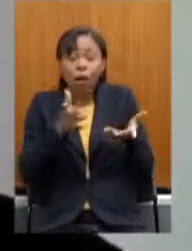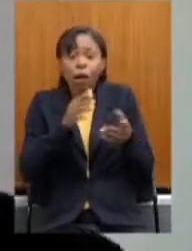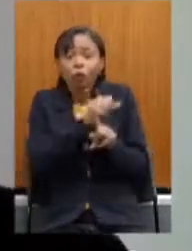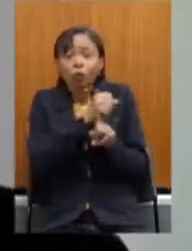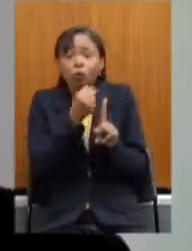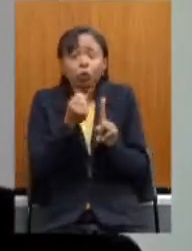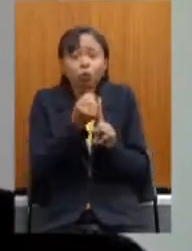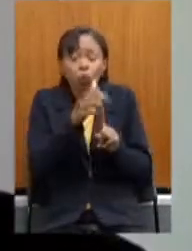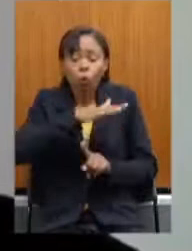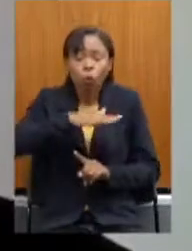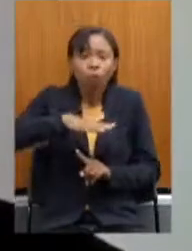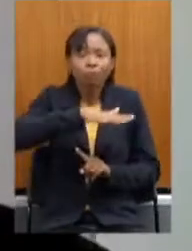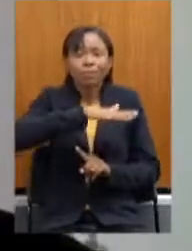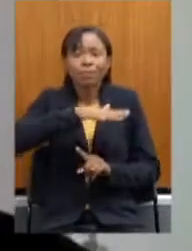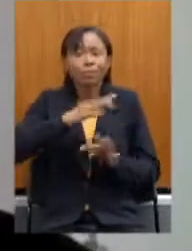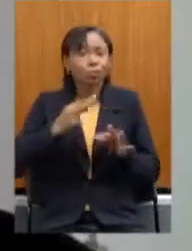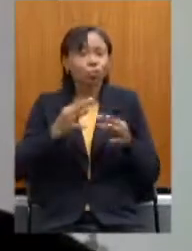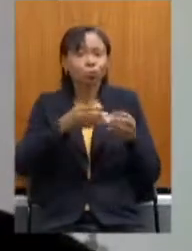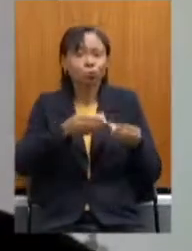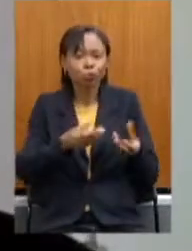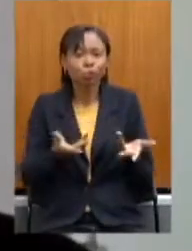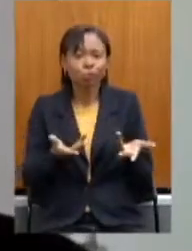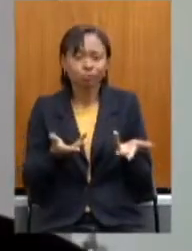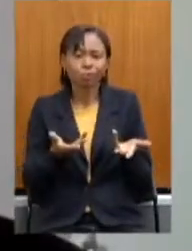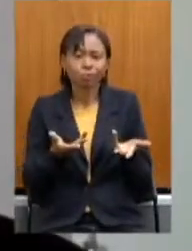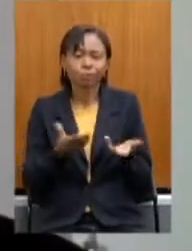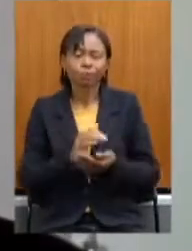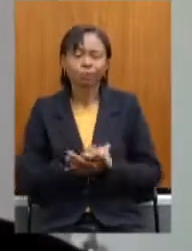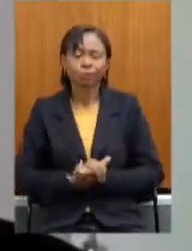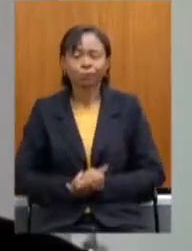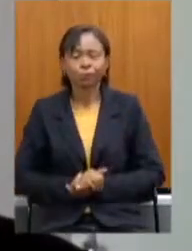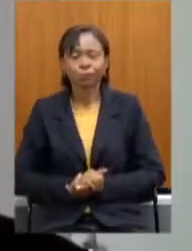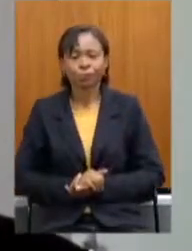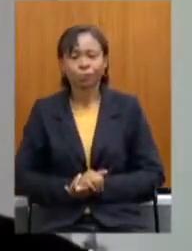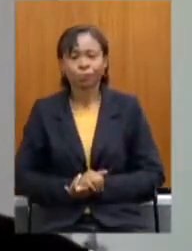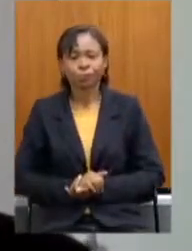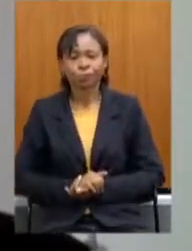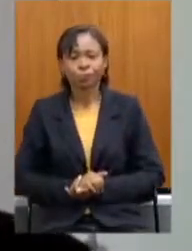como nós vamos falar na sequência. Bom,